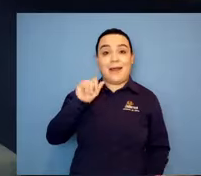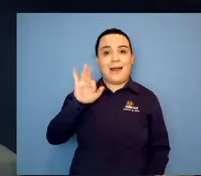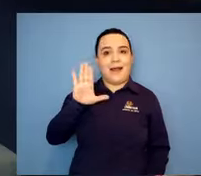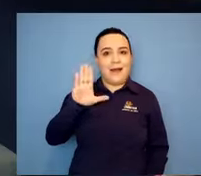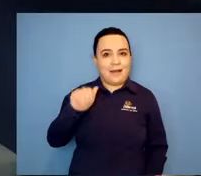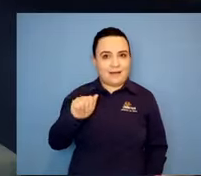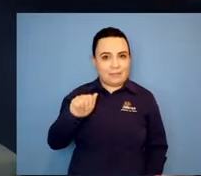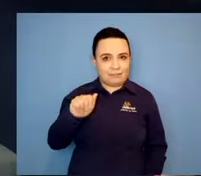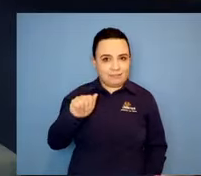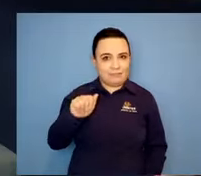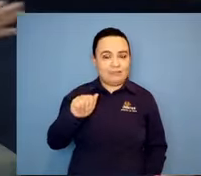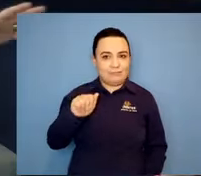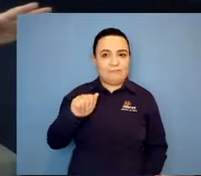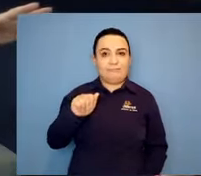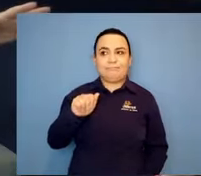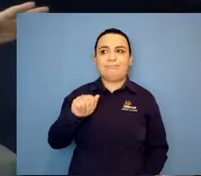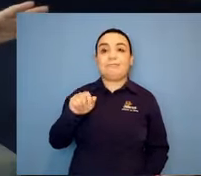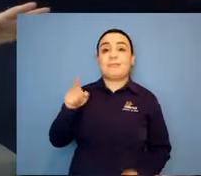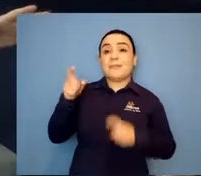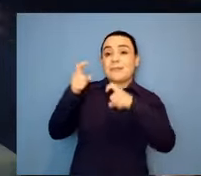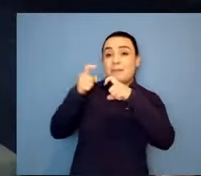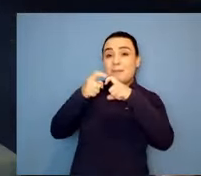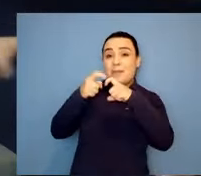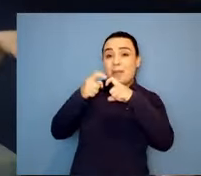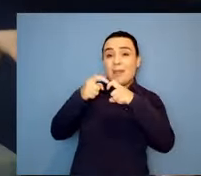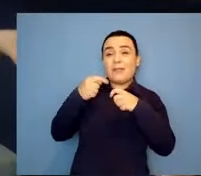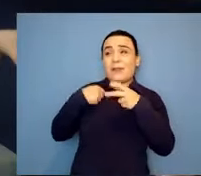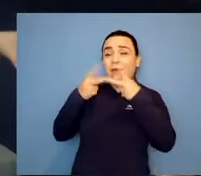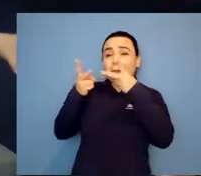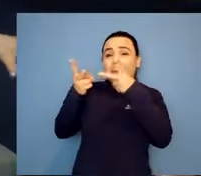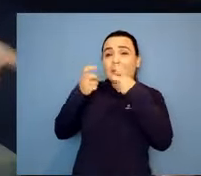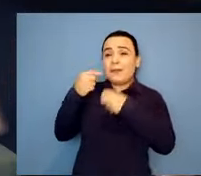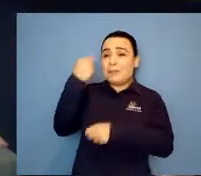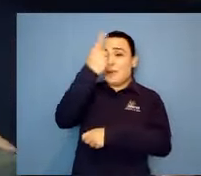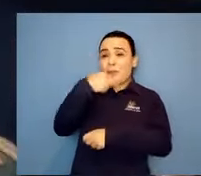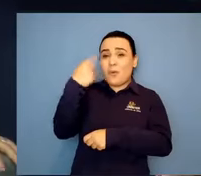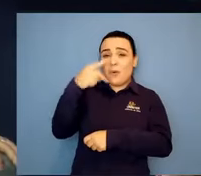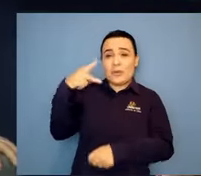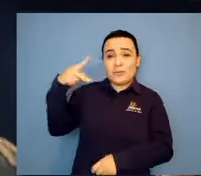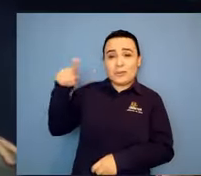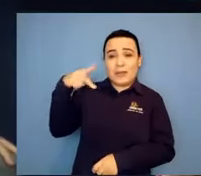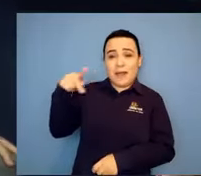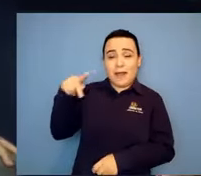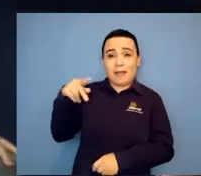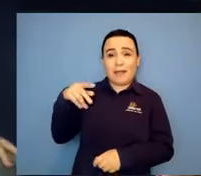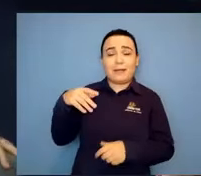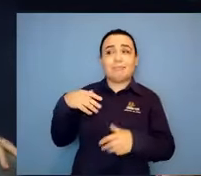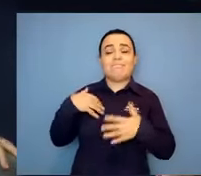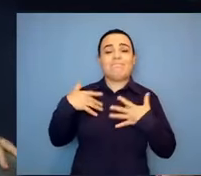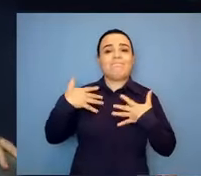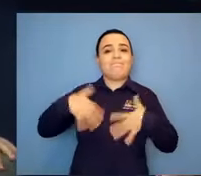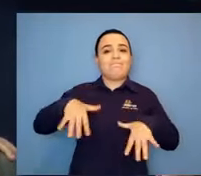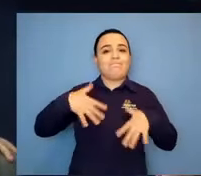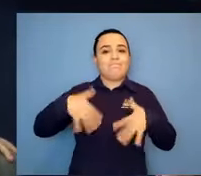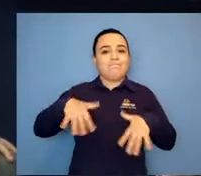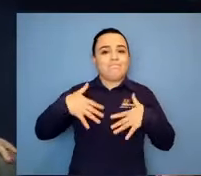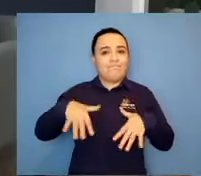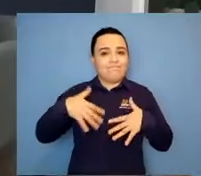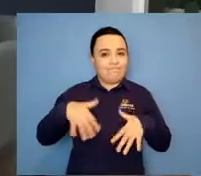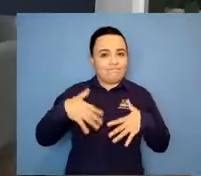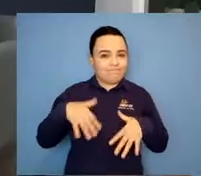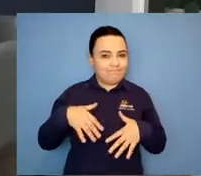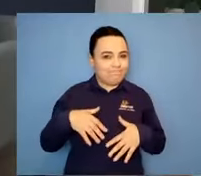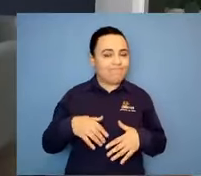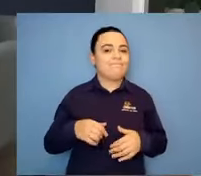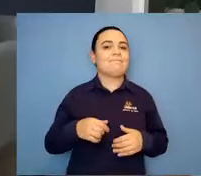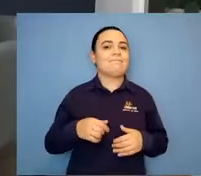abraçou, eu só lembro assim, que abriu um buraco escuro no chão. Nossa, imagino. Nem dá para imaginar, né? Uma